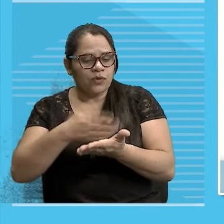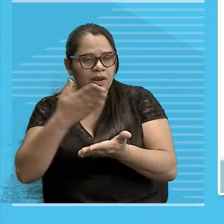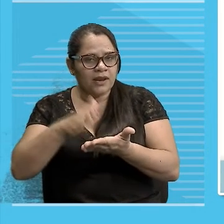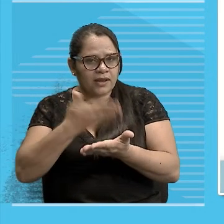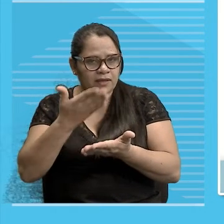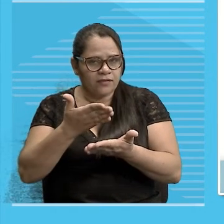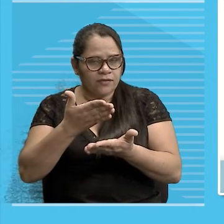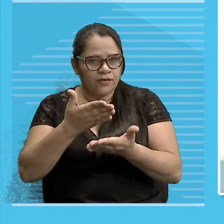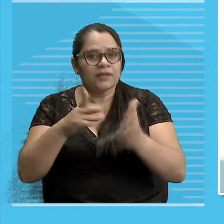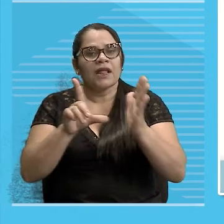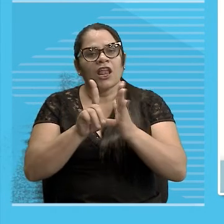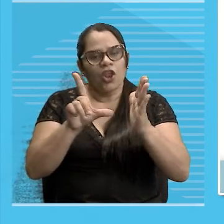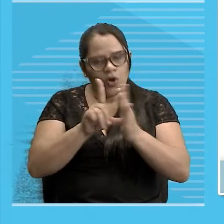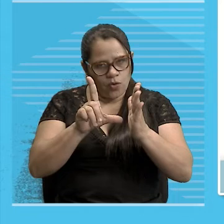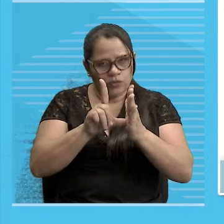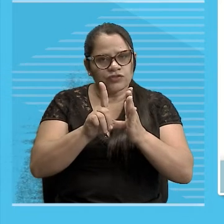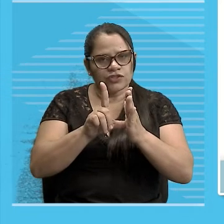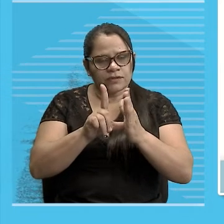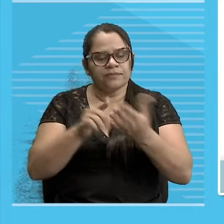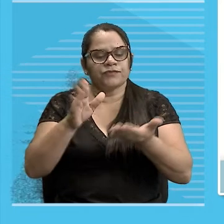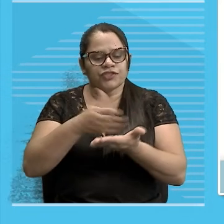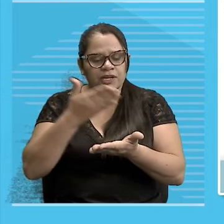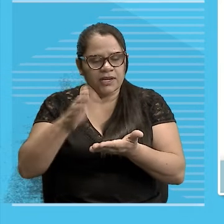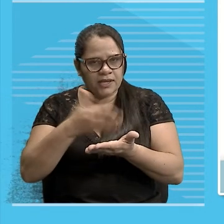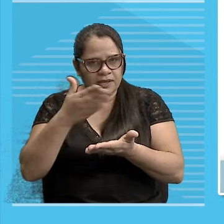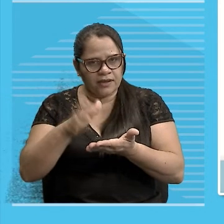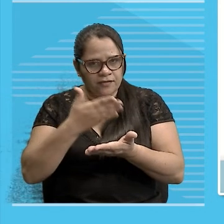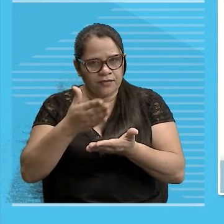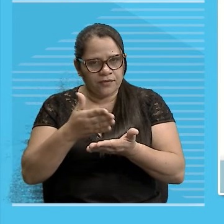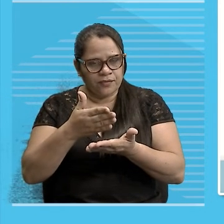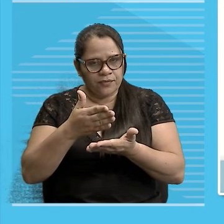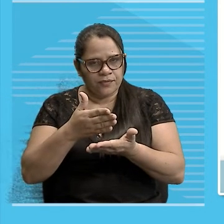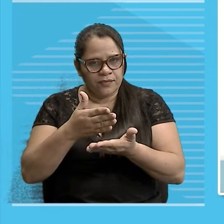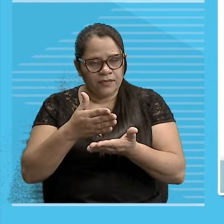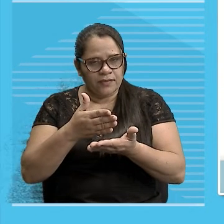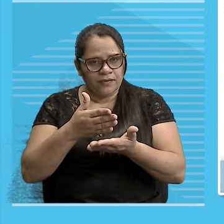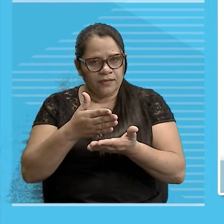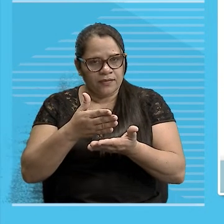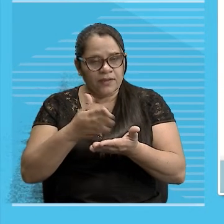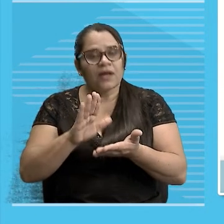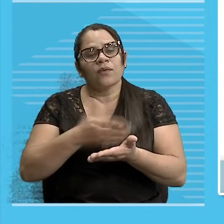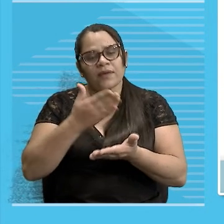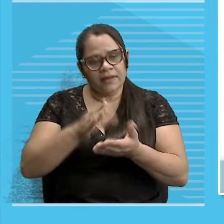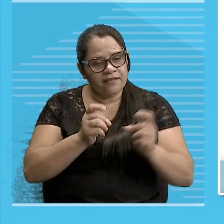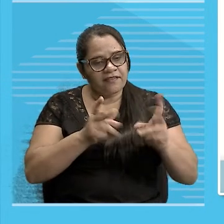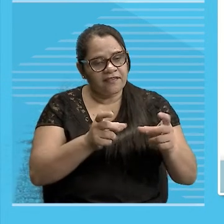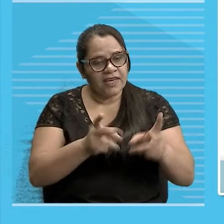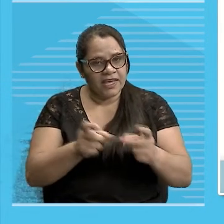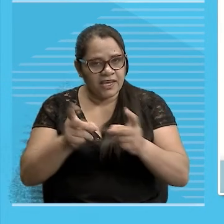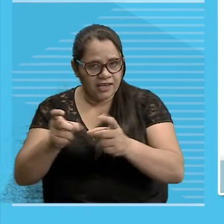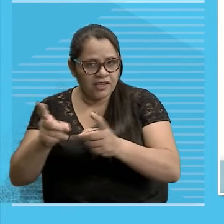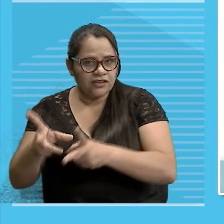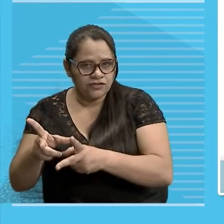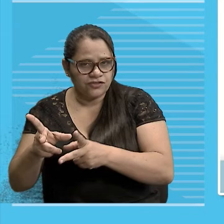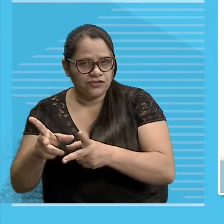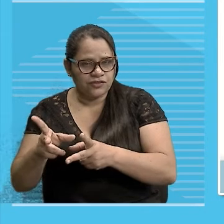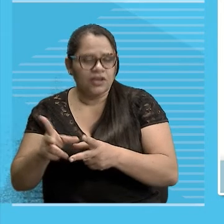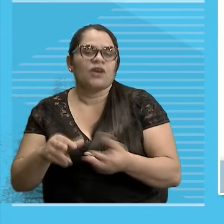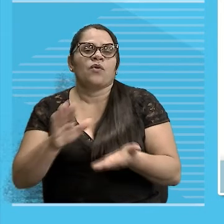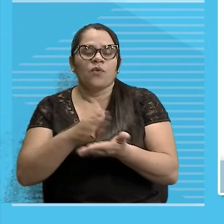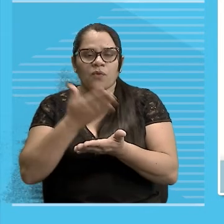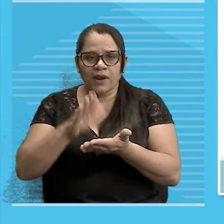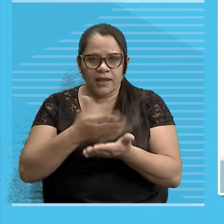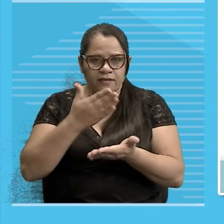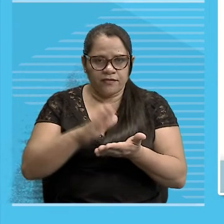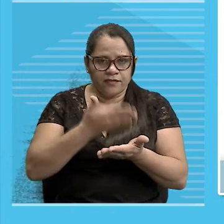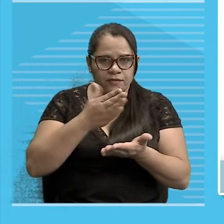vendidos Os livros Local de comercialização Livreiro Aquele que comercializa Ou seja Aquele que pratica A ação de comercializar